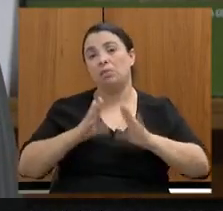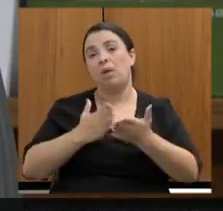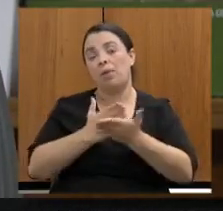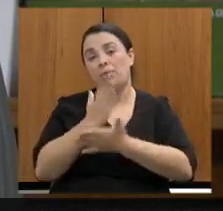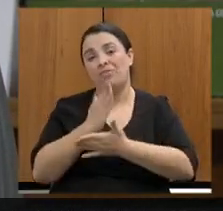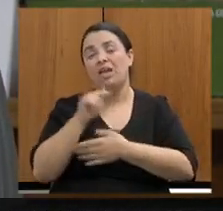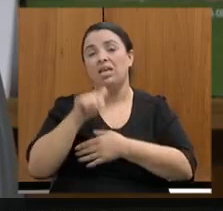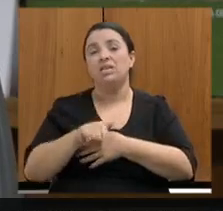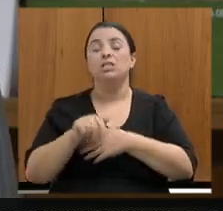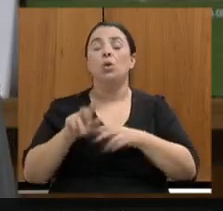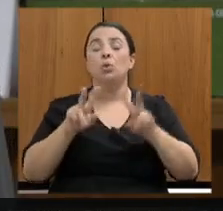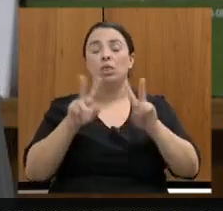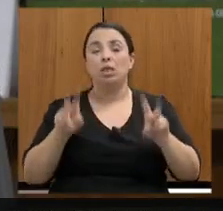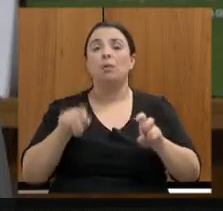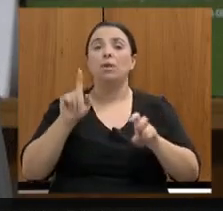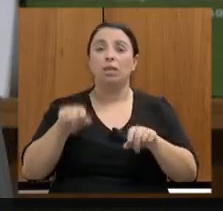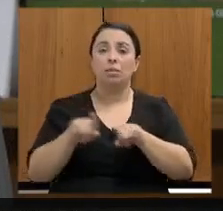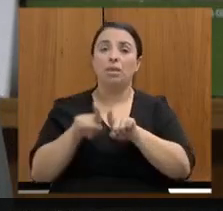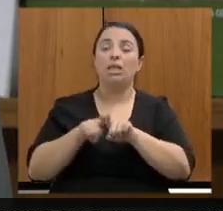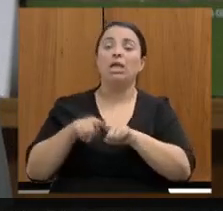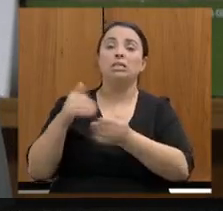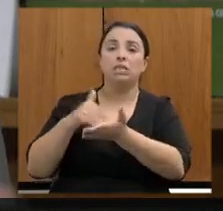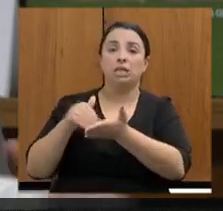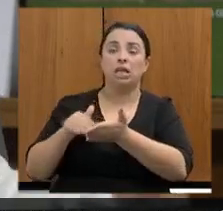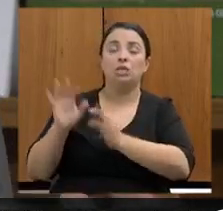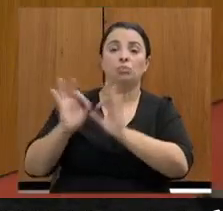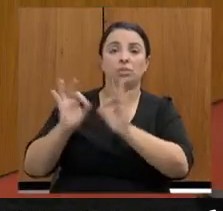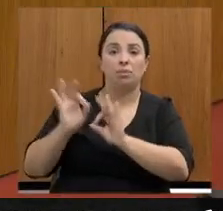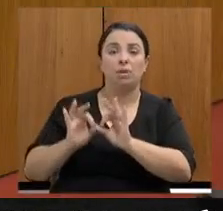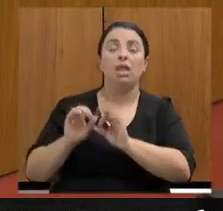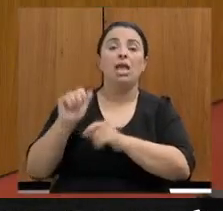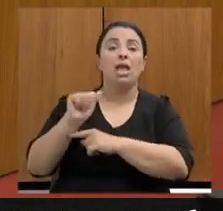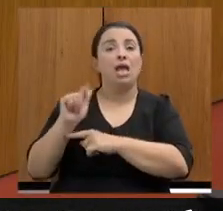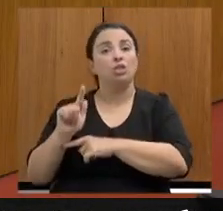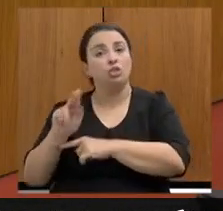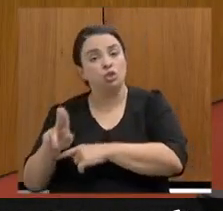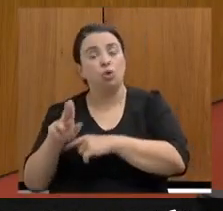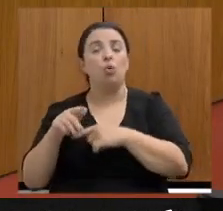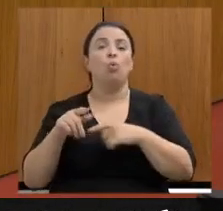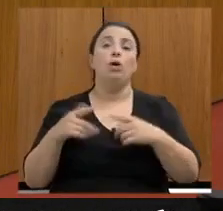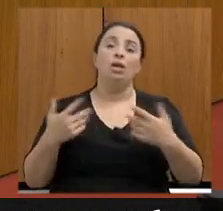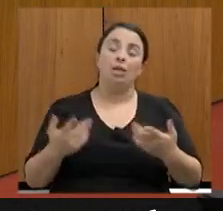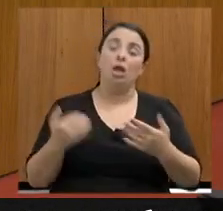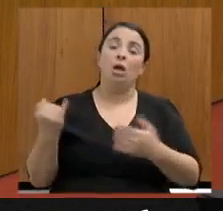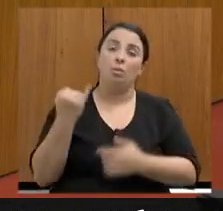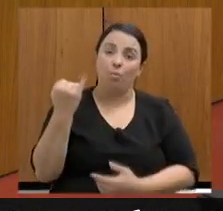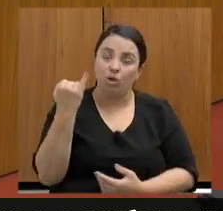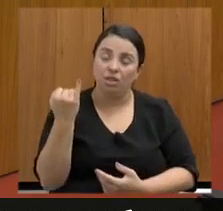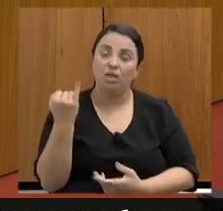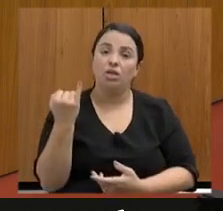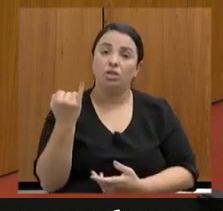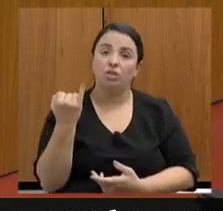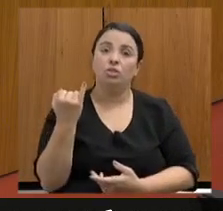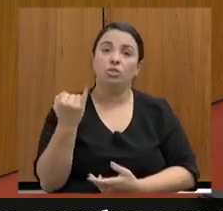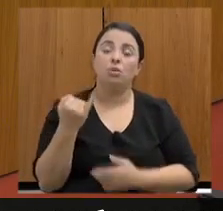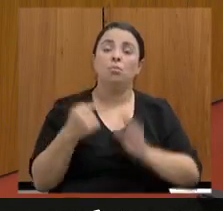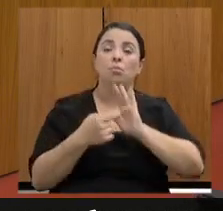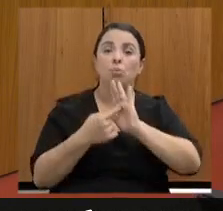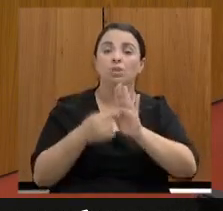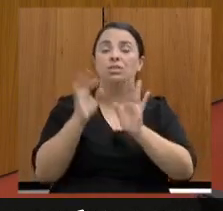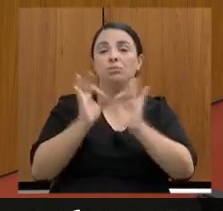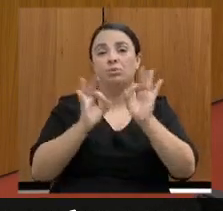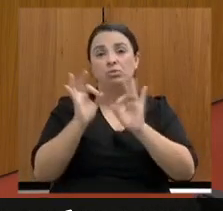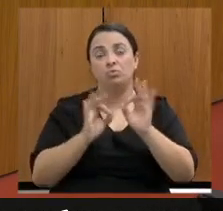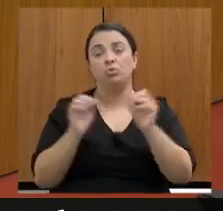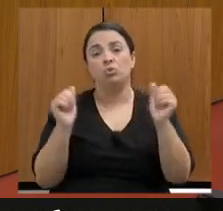que afeta a Secretaria de Planejamento e a nossa Advocacia-Geral do Estado. Por isso que eu acho importante que a gente consiga trazer a apresentação desse planejamento em